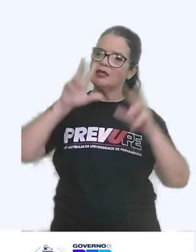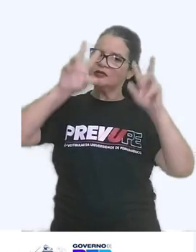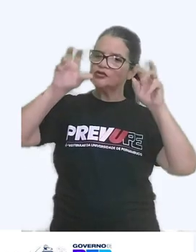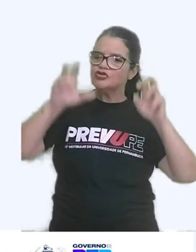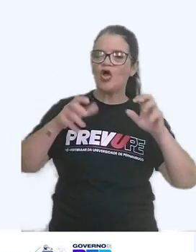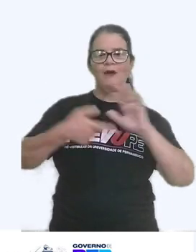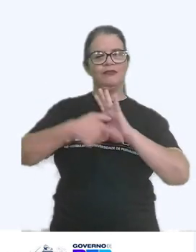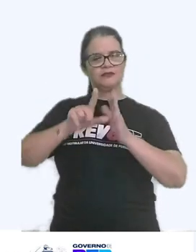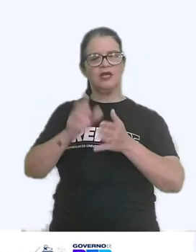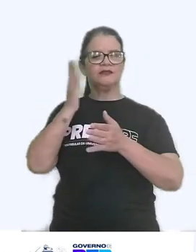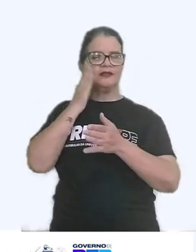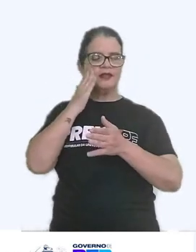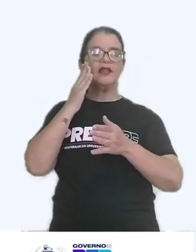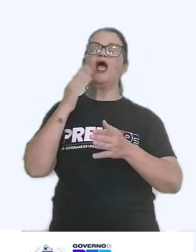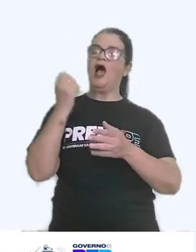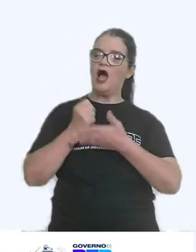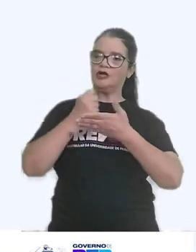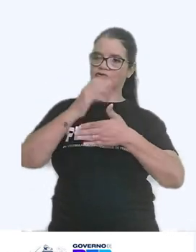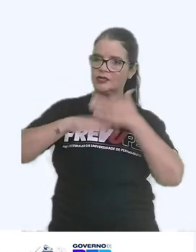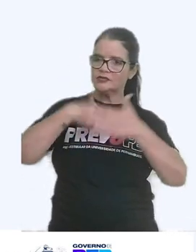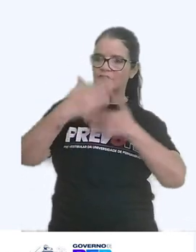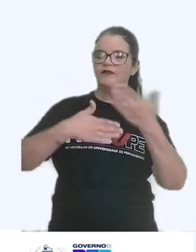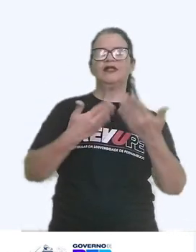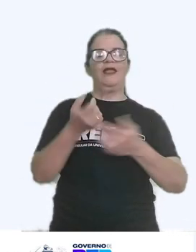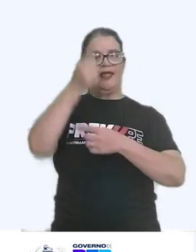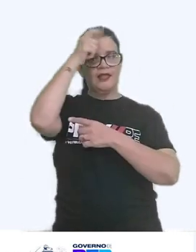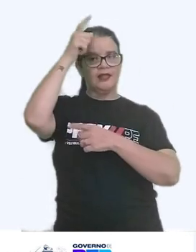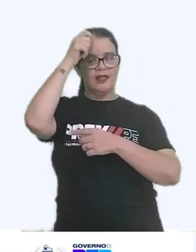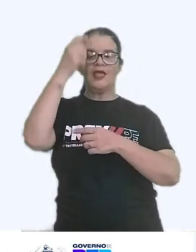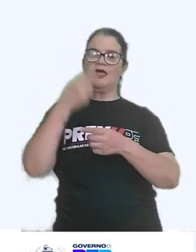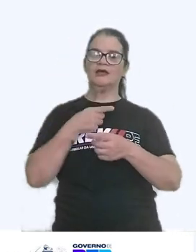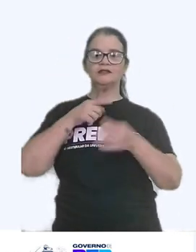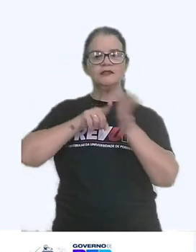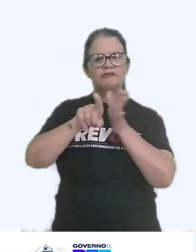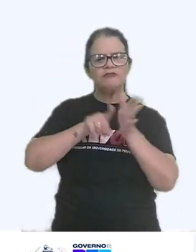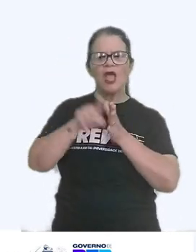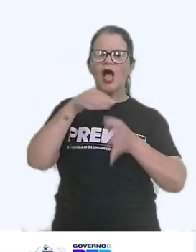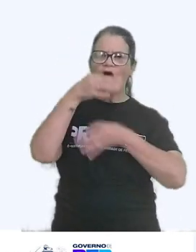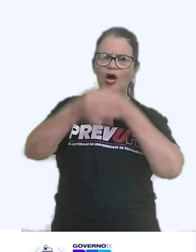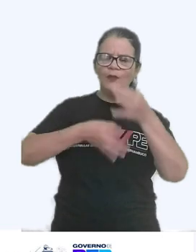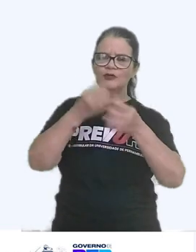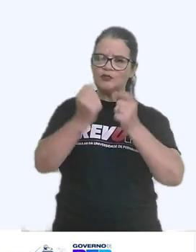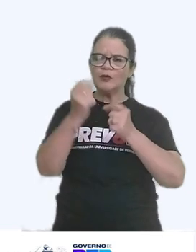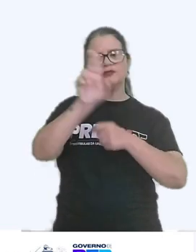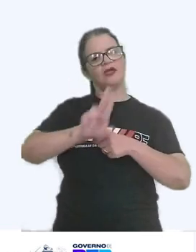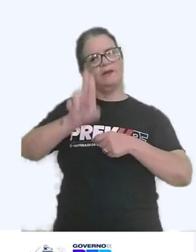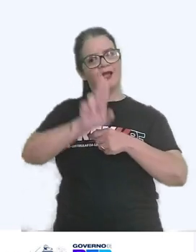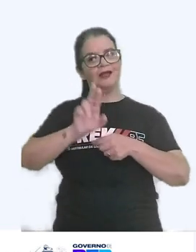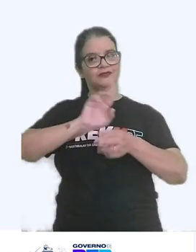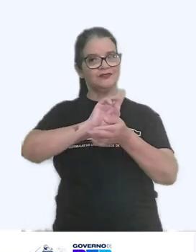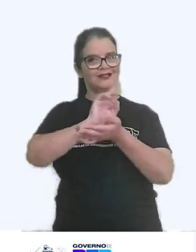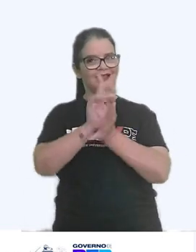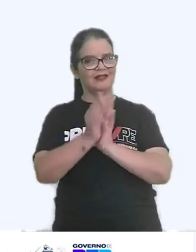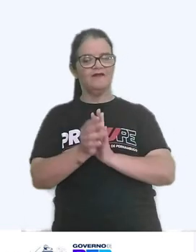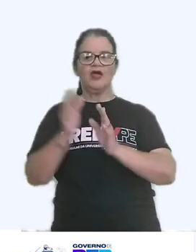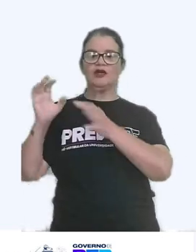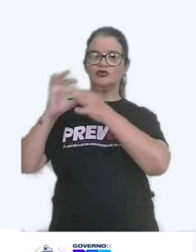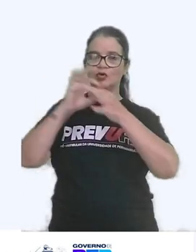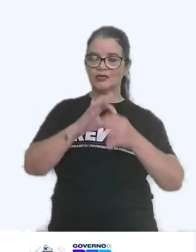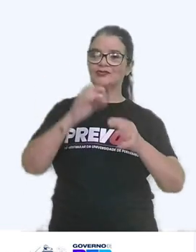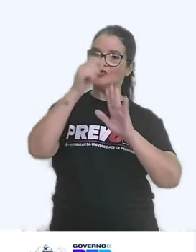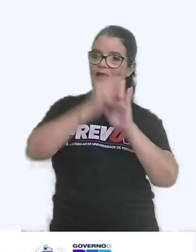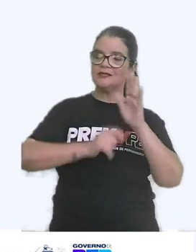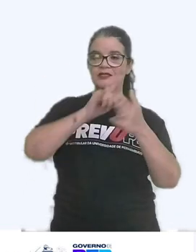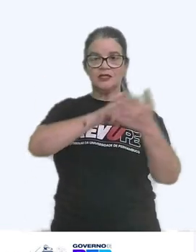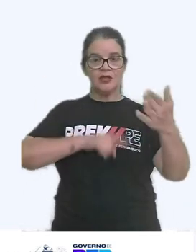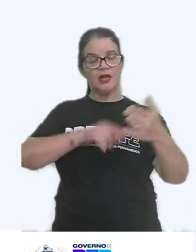antecipadamente ajuda a desenvolver um banco de ideias e argumentos que podem ser aplicados em diferentes contextos. A redação